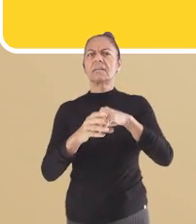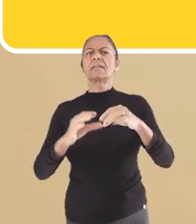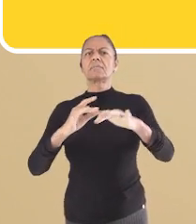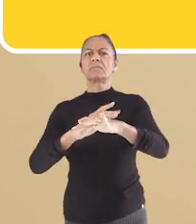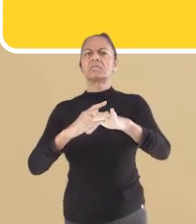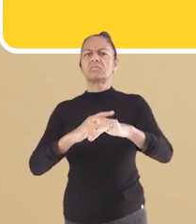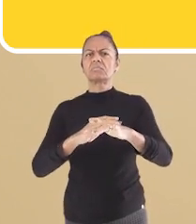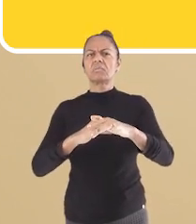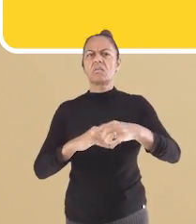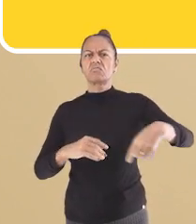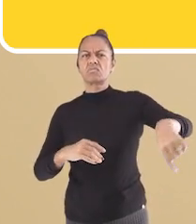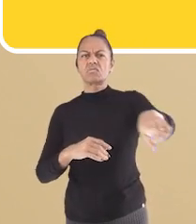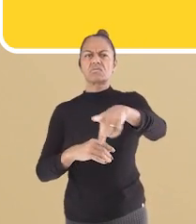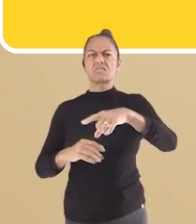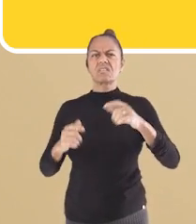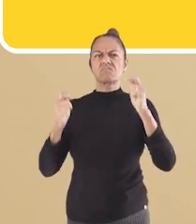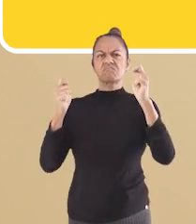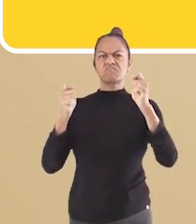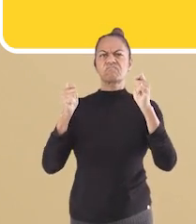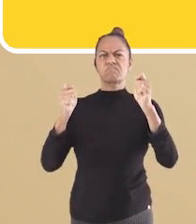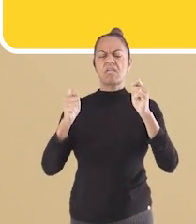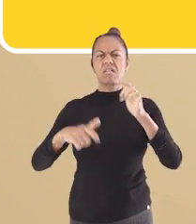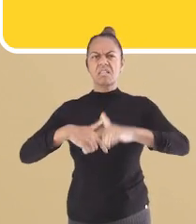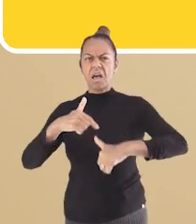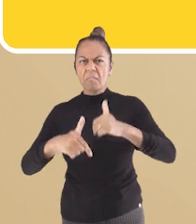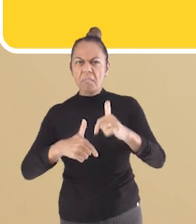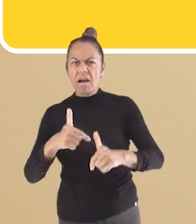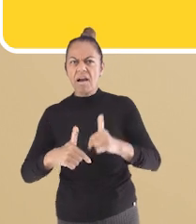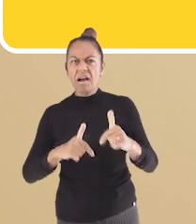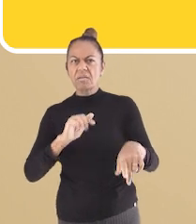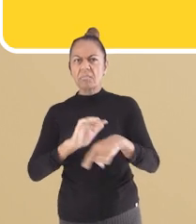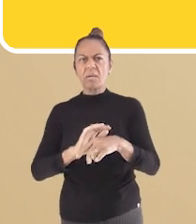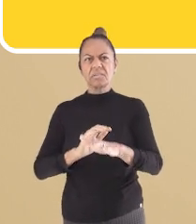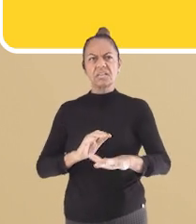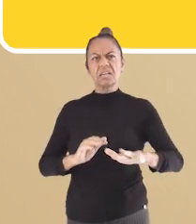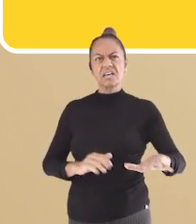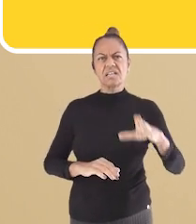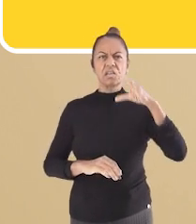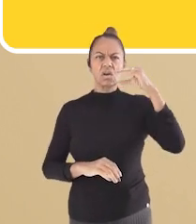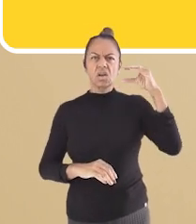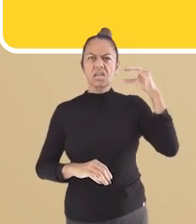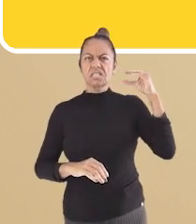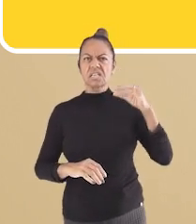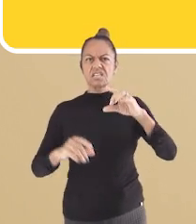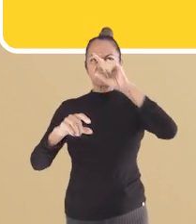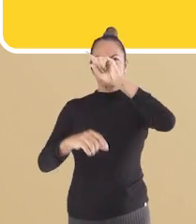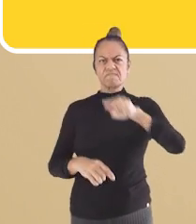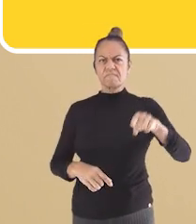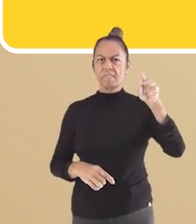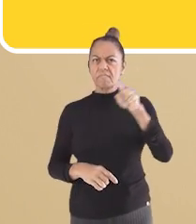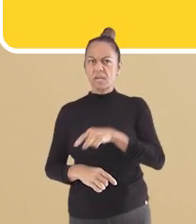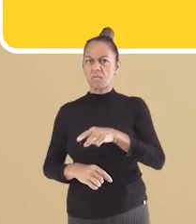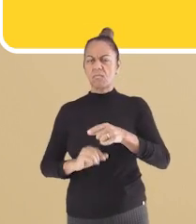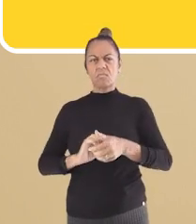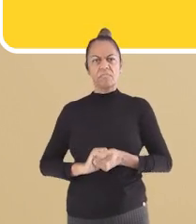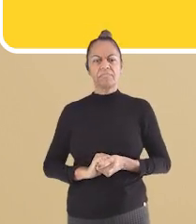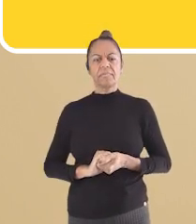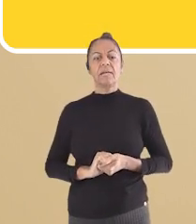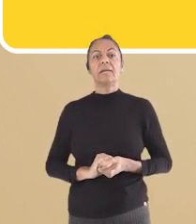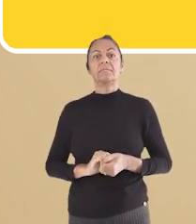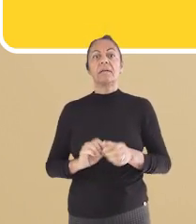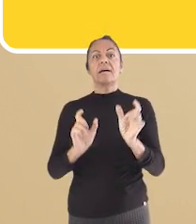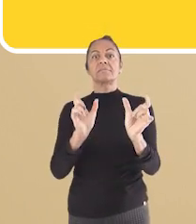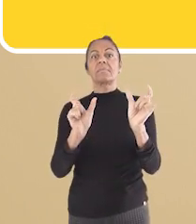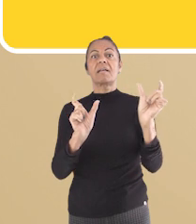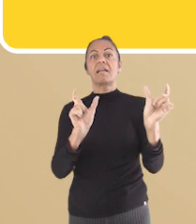mobilizem sua comunidade e digam não a todas as formas de exploração do trabalho de crianças e adolescentes.